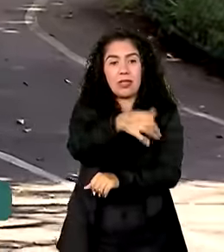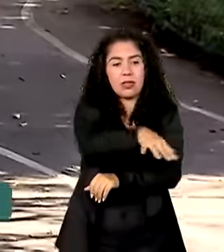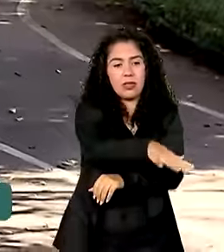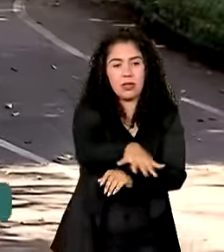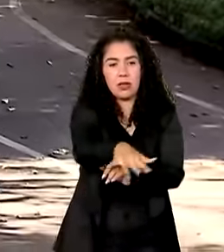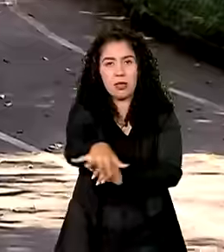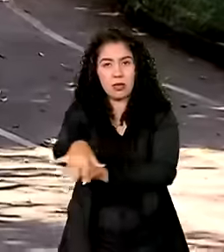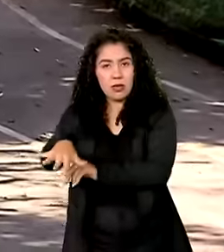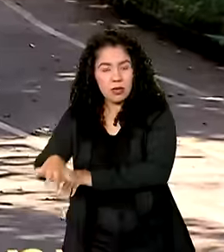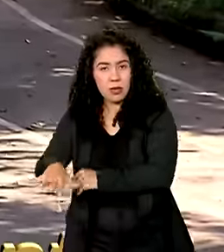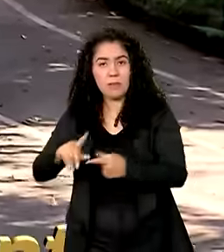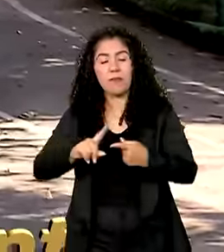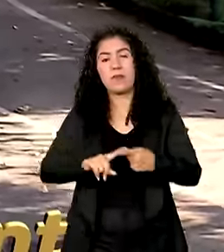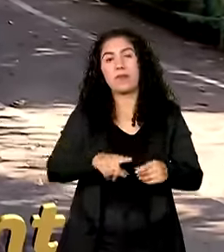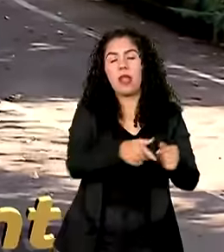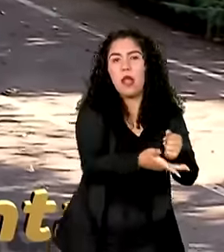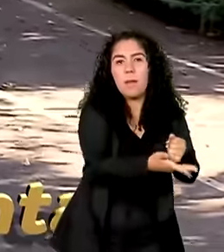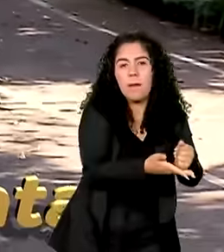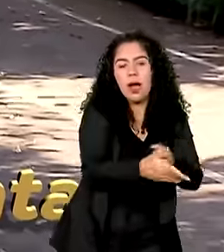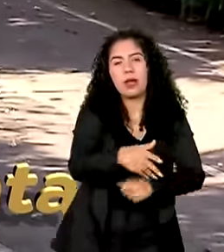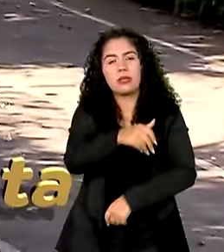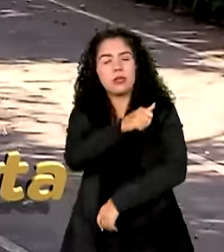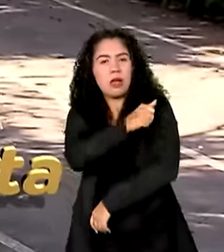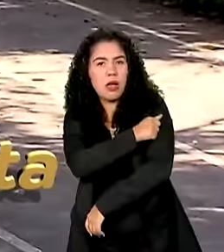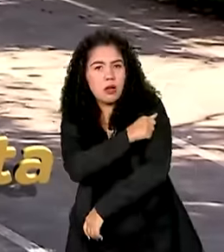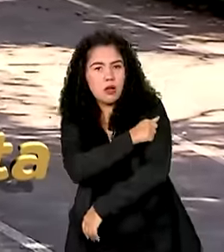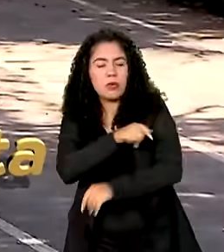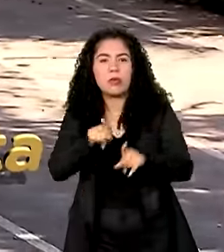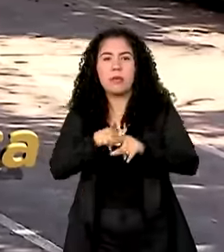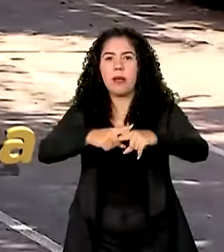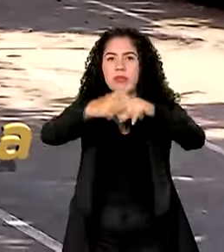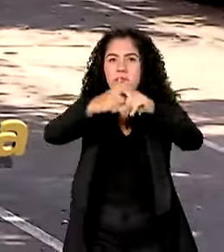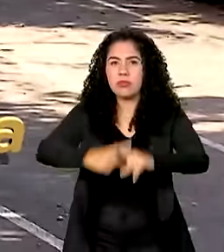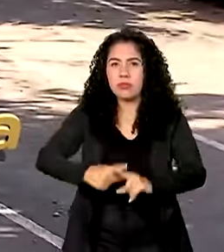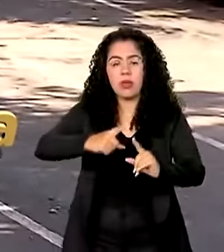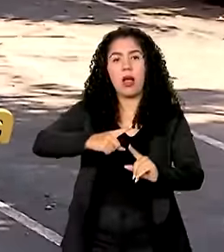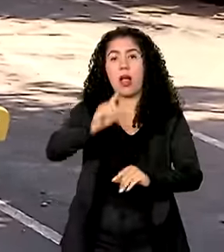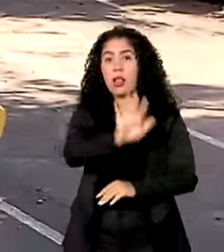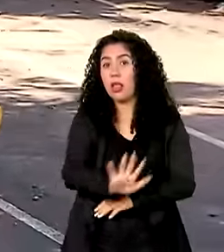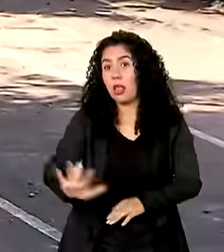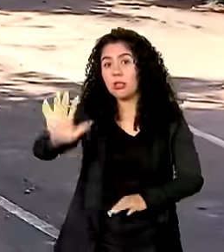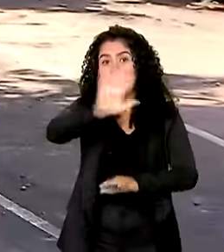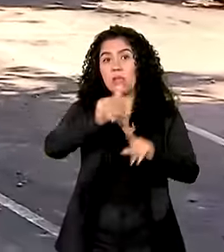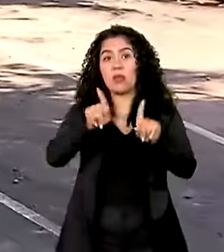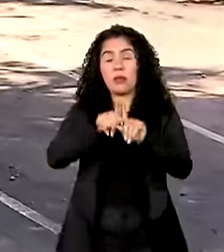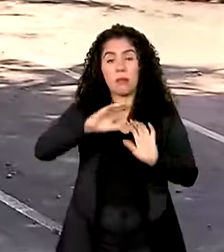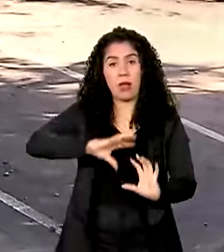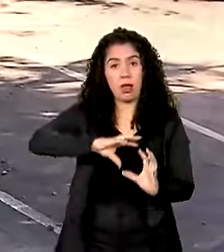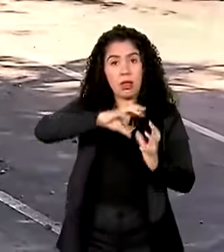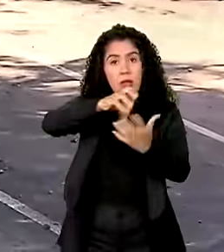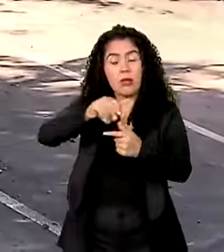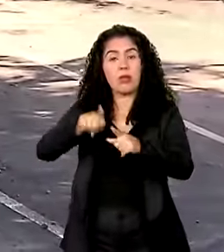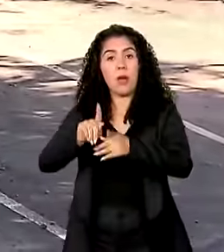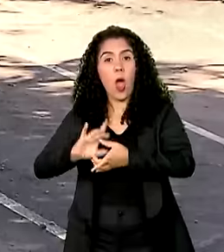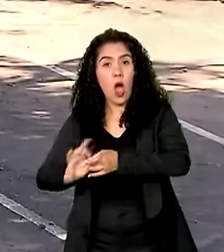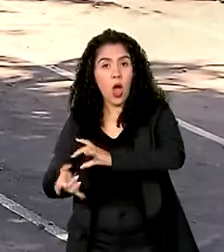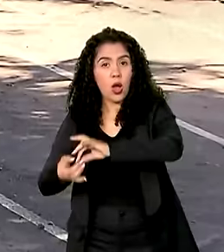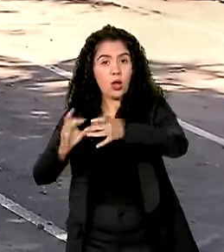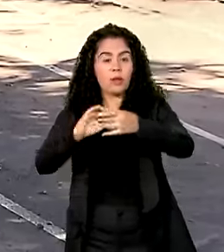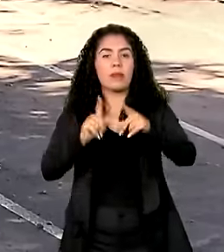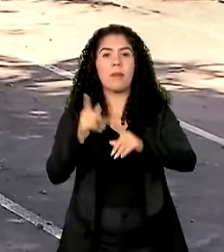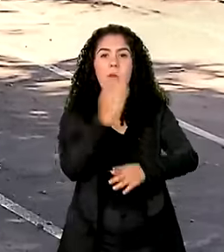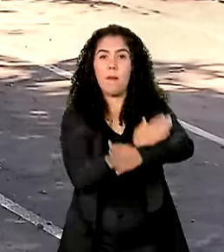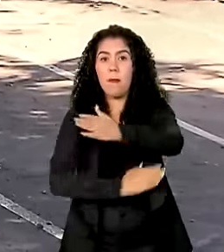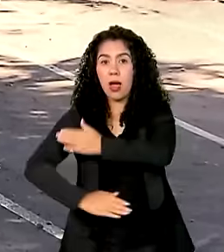base, os estudantes, aqueles que concorrem em disputas nacionais e internacionais, olímpicas e paralímpicas. E